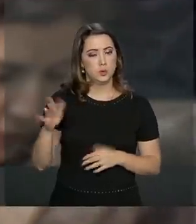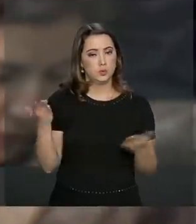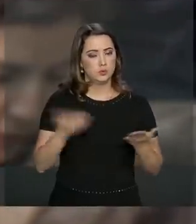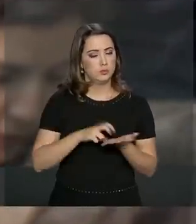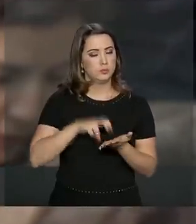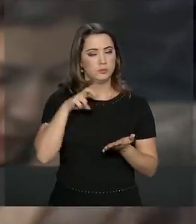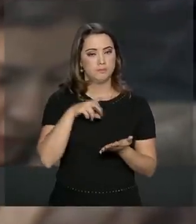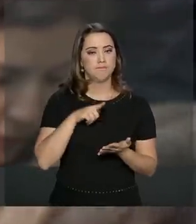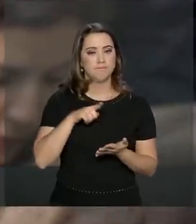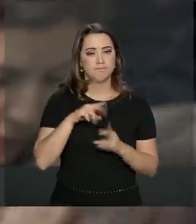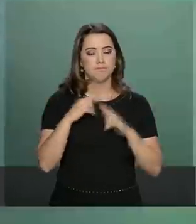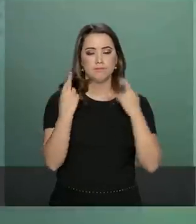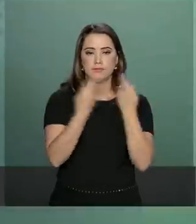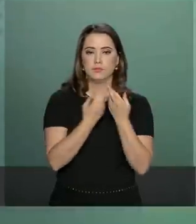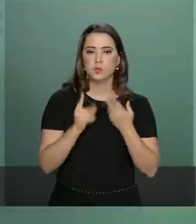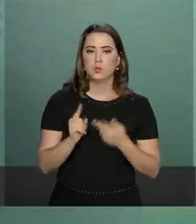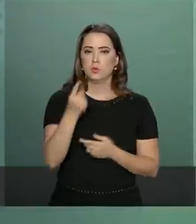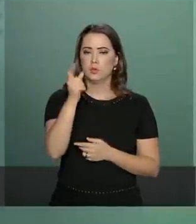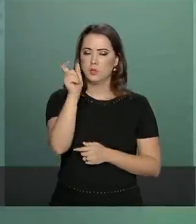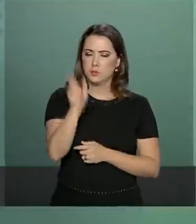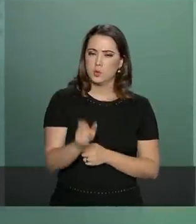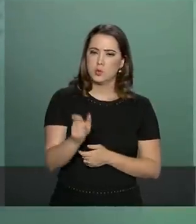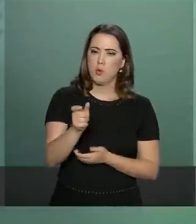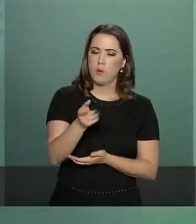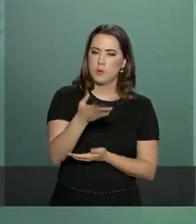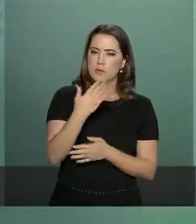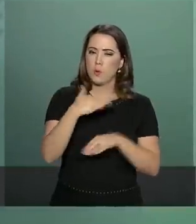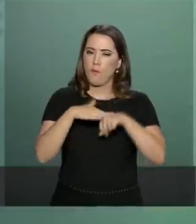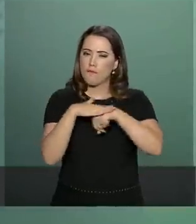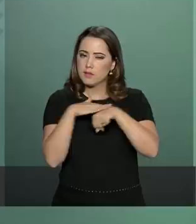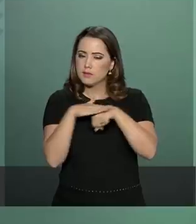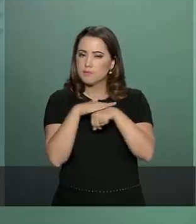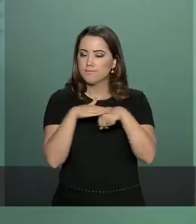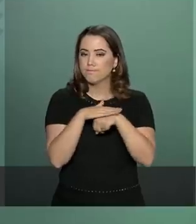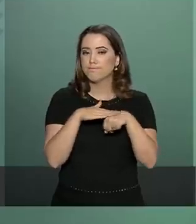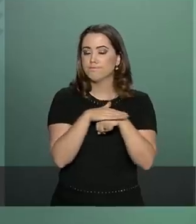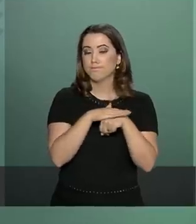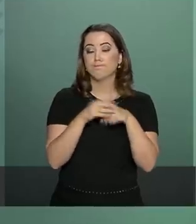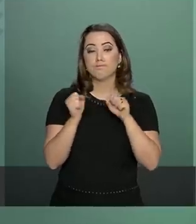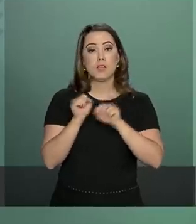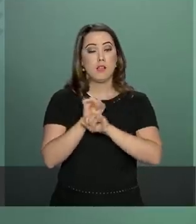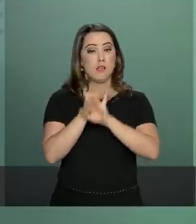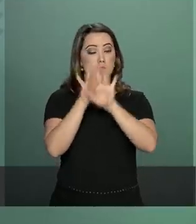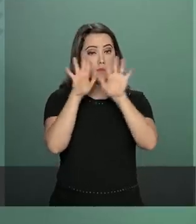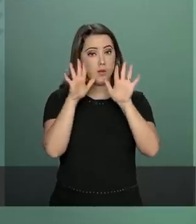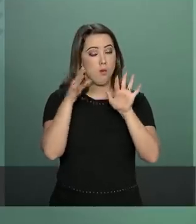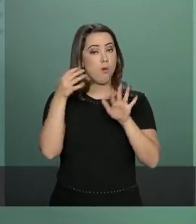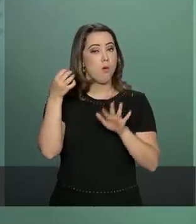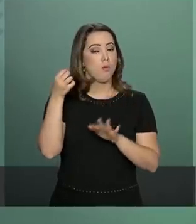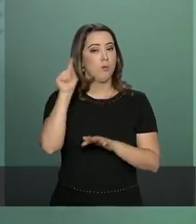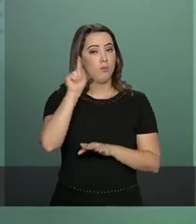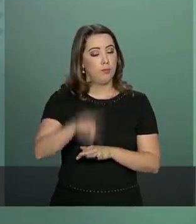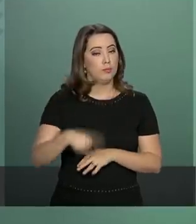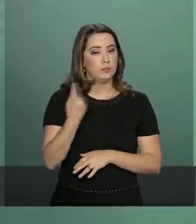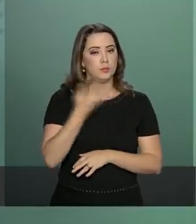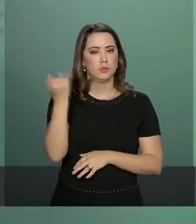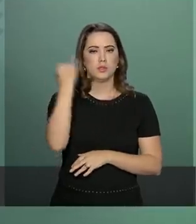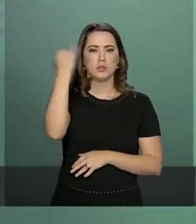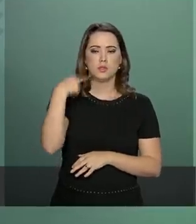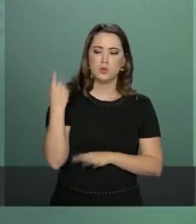hoje pela manhã e foi um dos interlocutores que deixou bastante claro da importância de nós